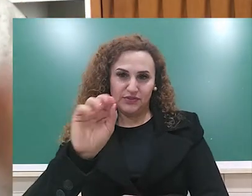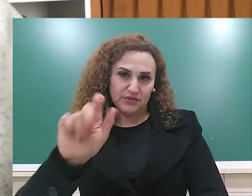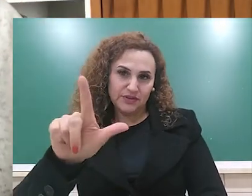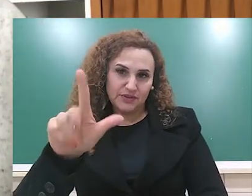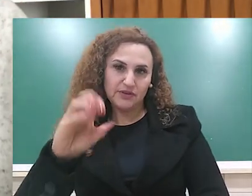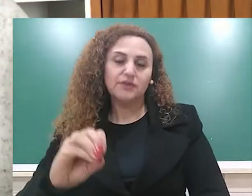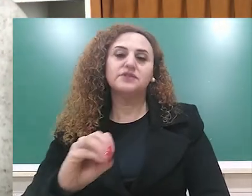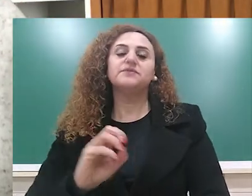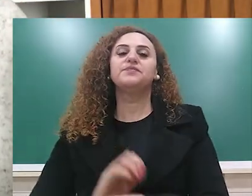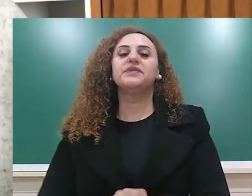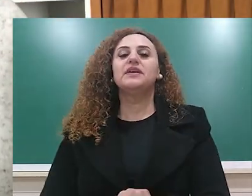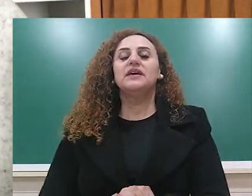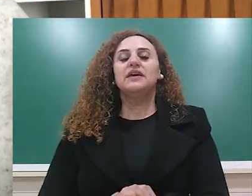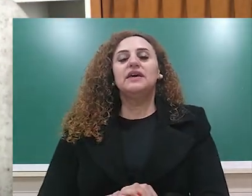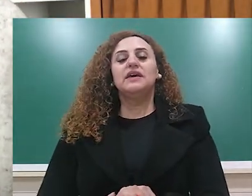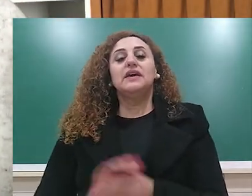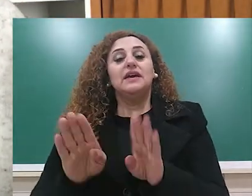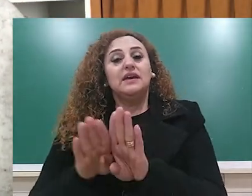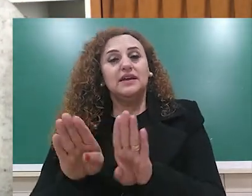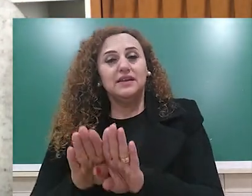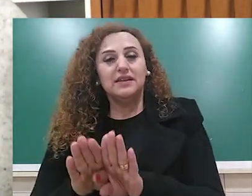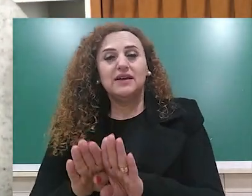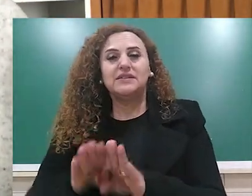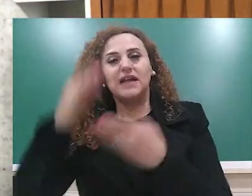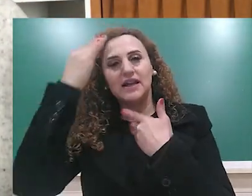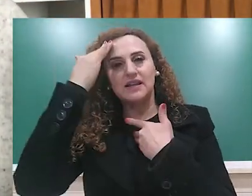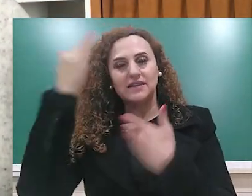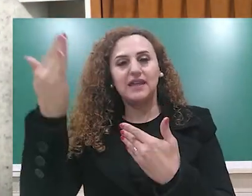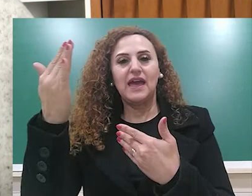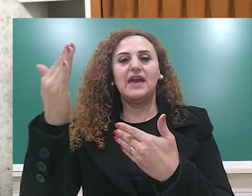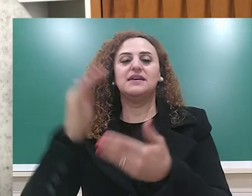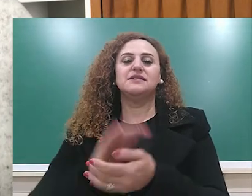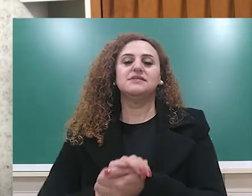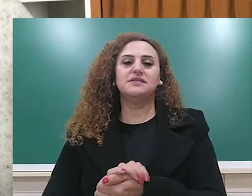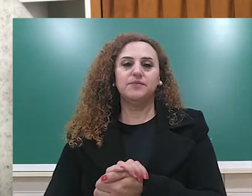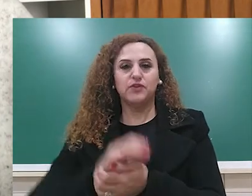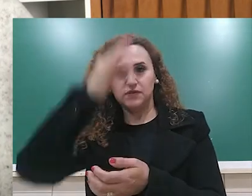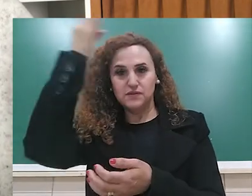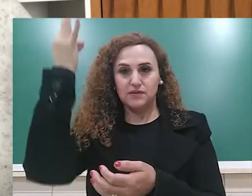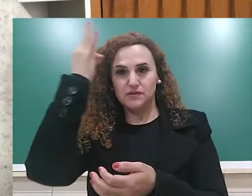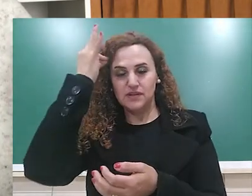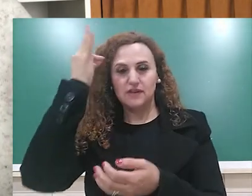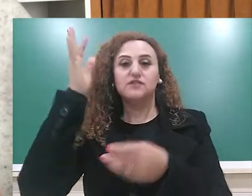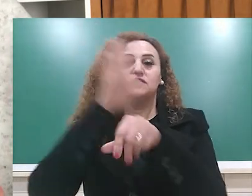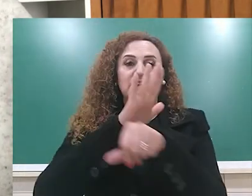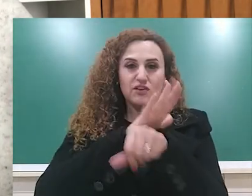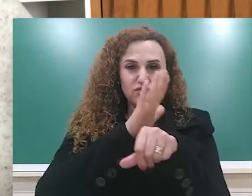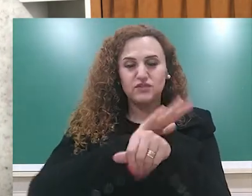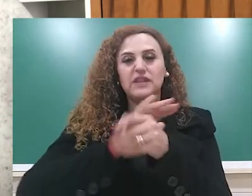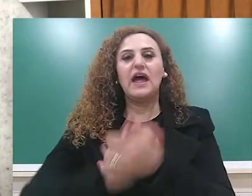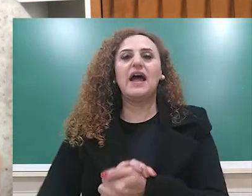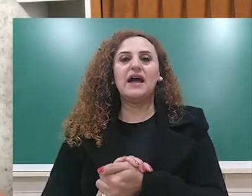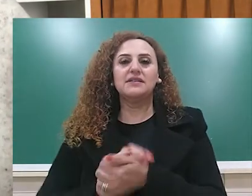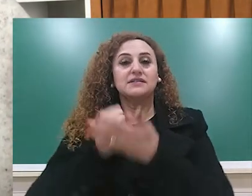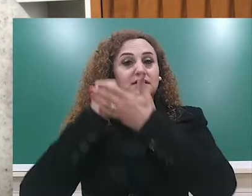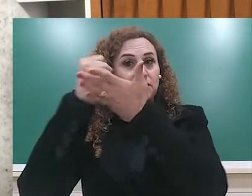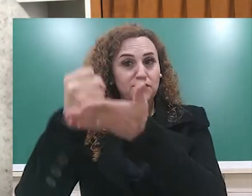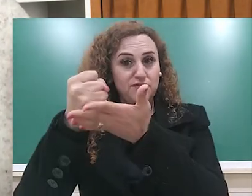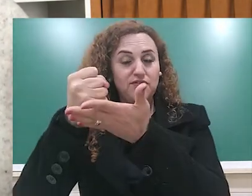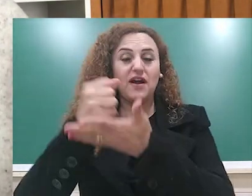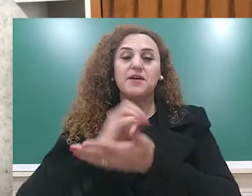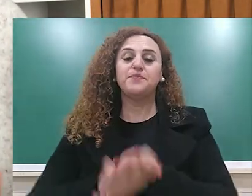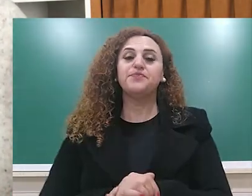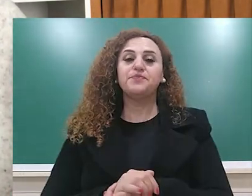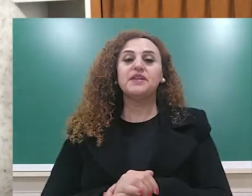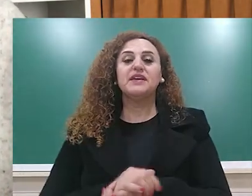eles, por tê-los salvos das influências demoníacas, e em que eles falam assim, Nós confiamos